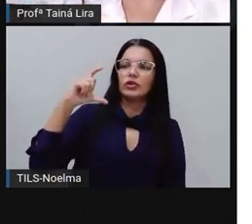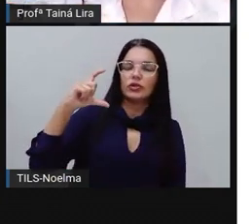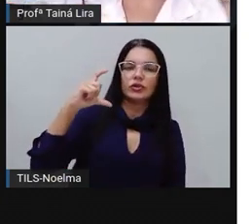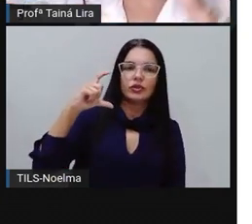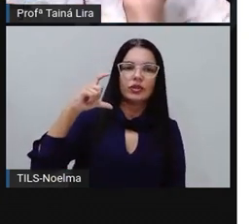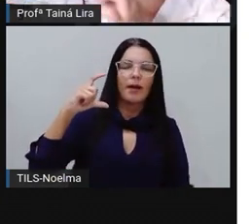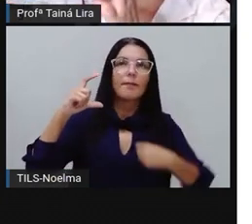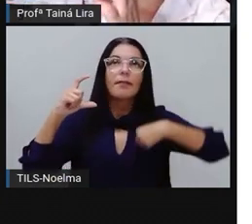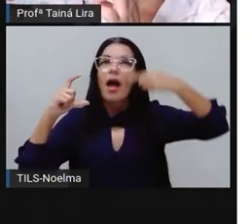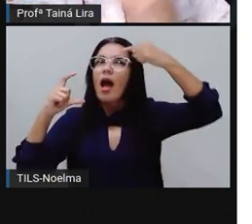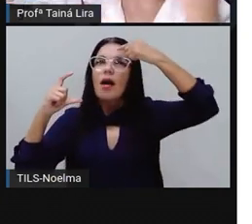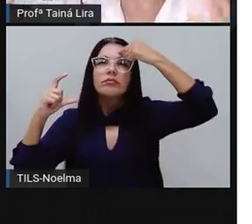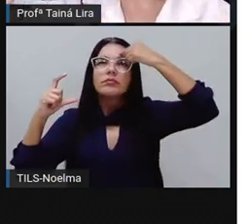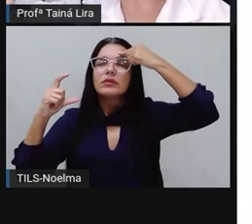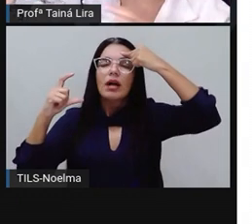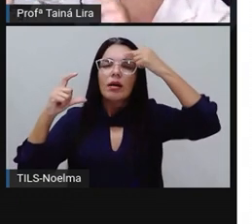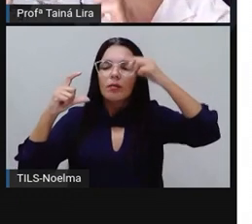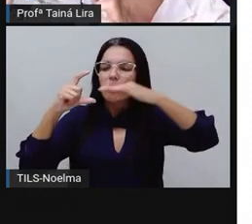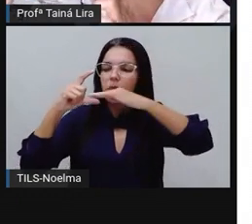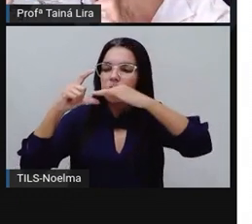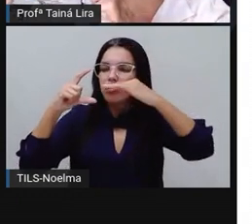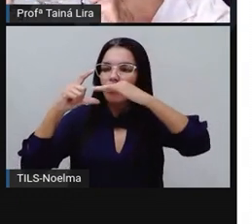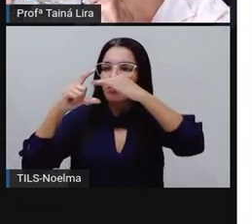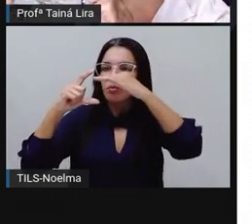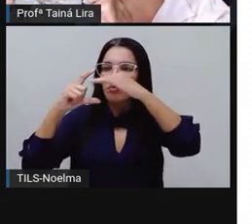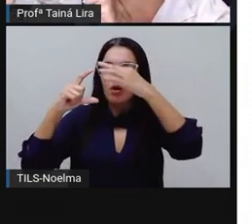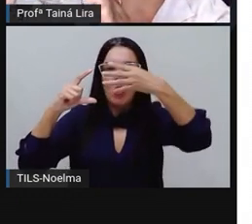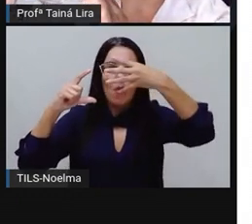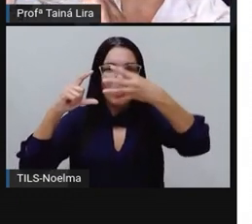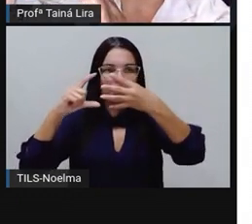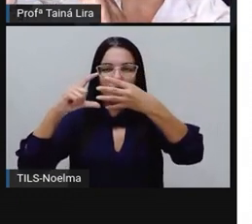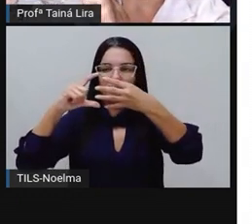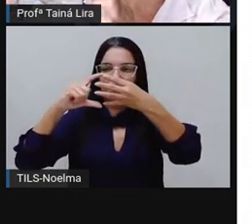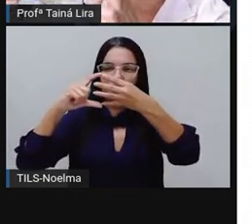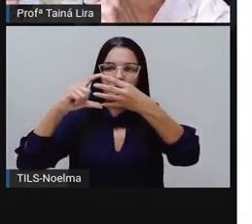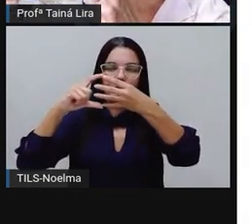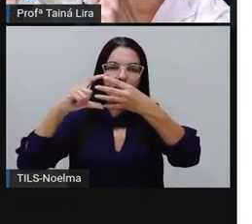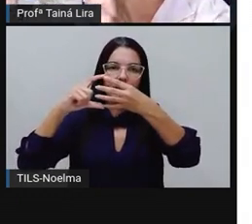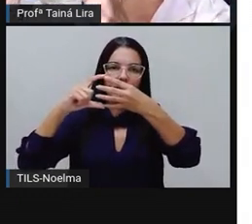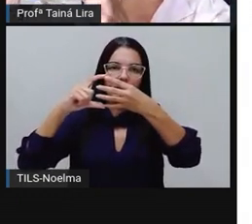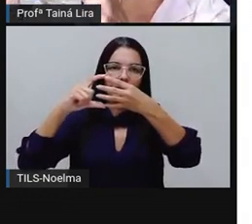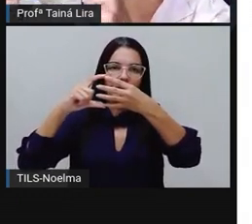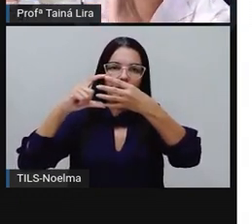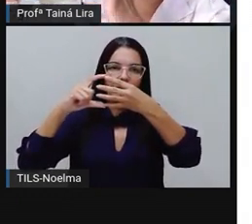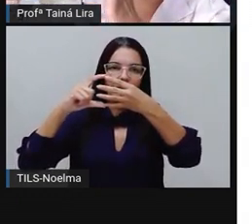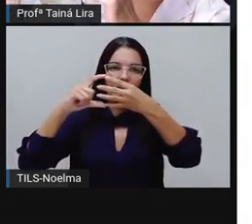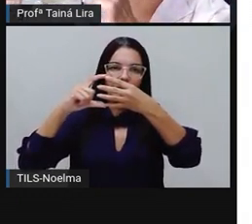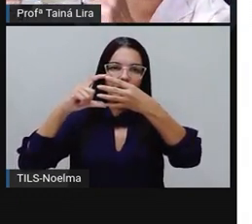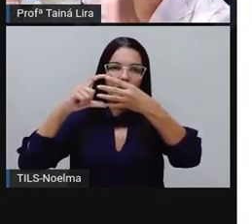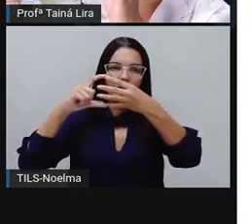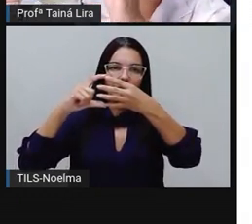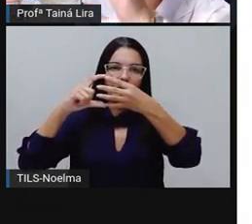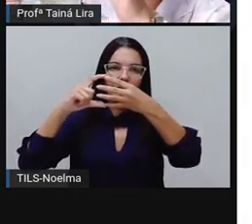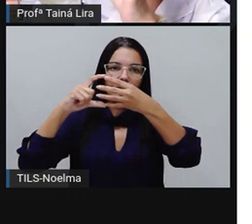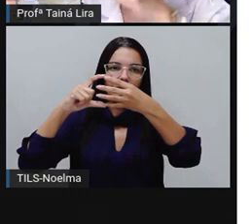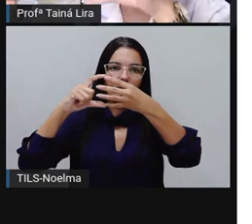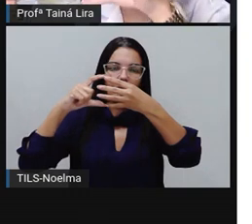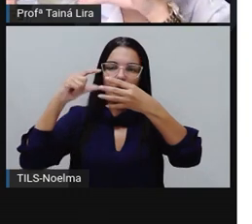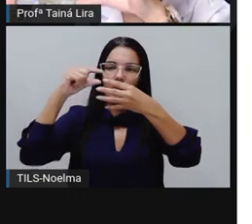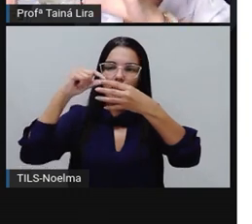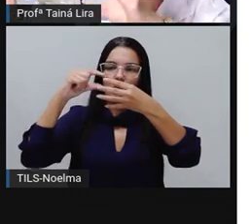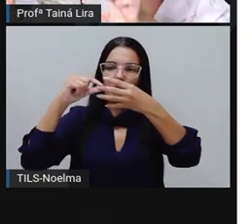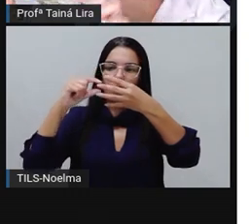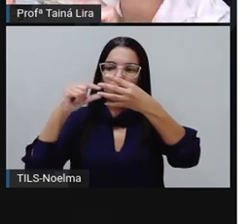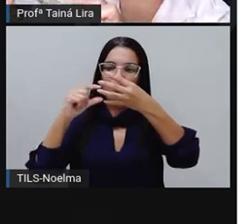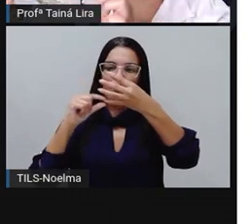mentalmente eu divido em quatro partes iguais. Então, eu posso marcar aqui, dois, três, quatro. Então,